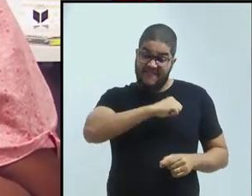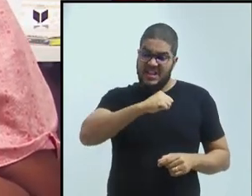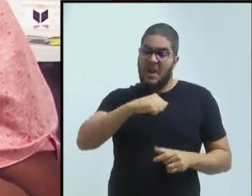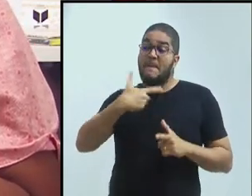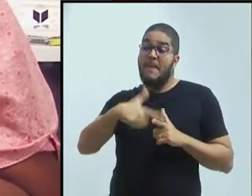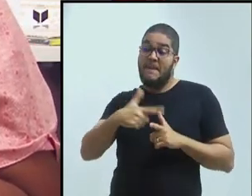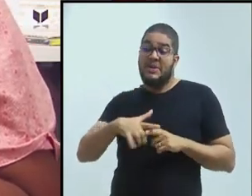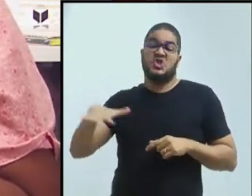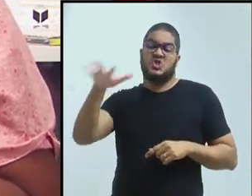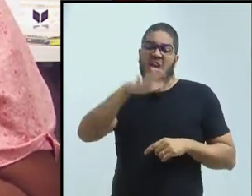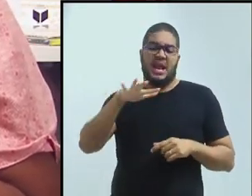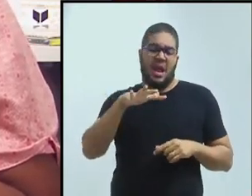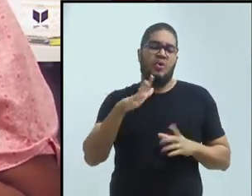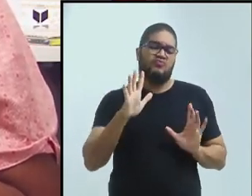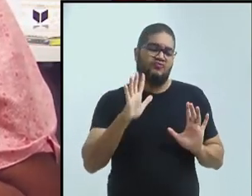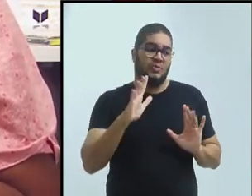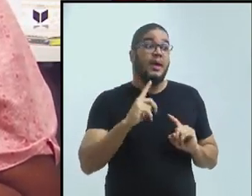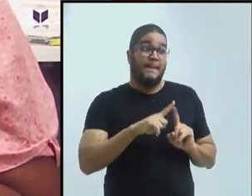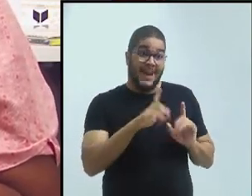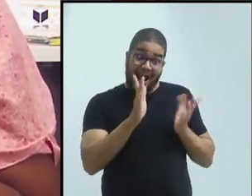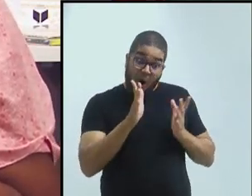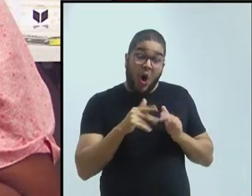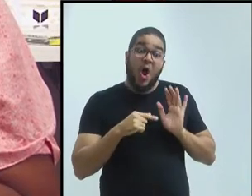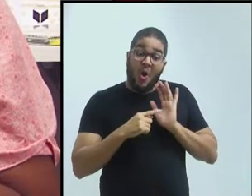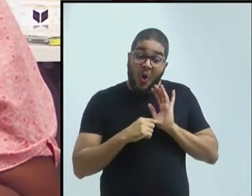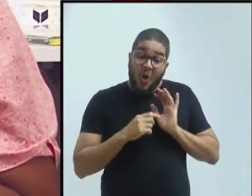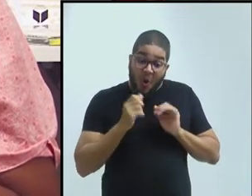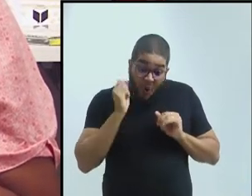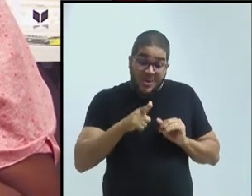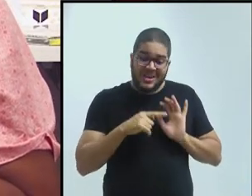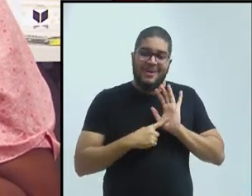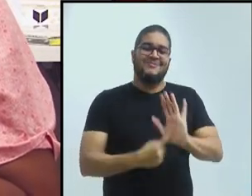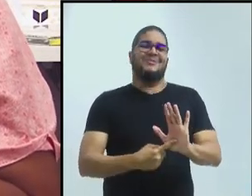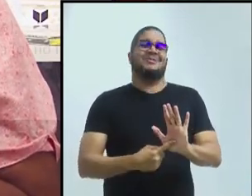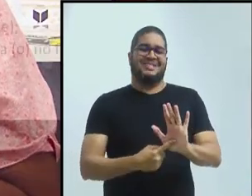criou umas categorias de análise ali, predomínio da metalinguagem,